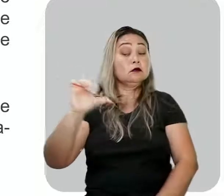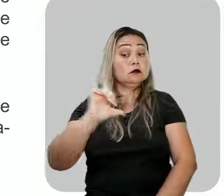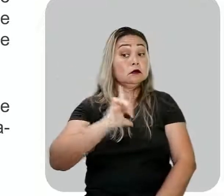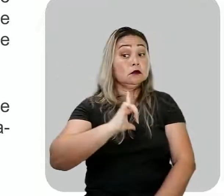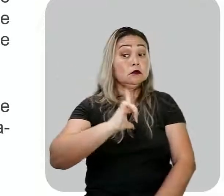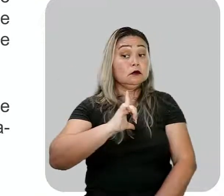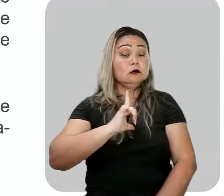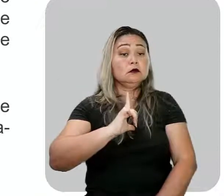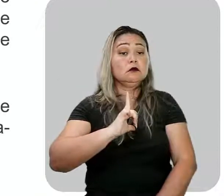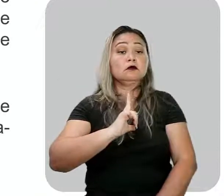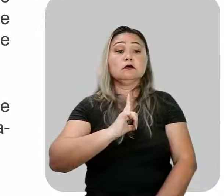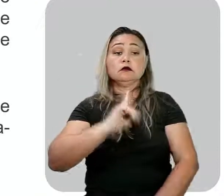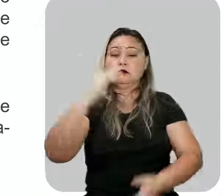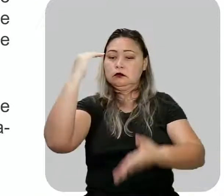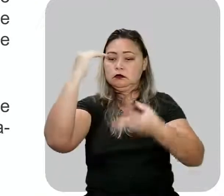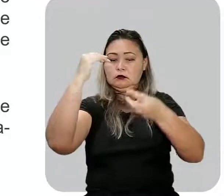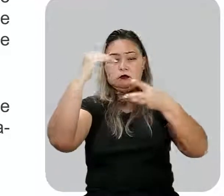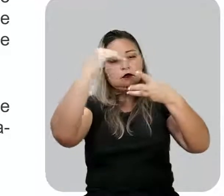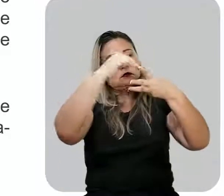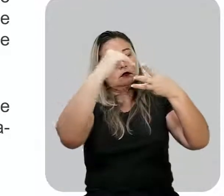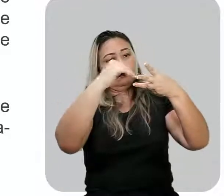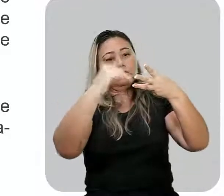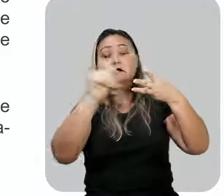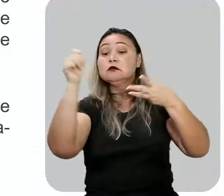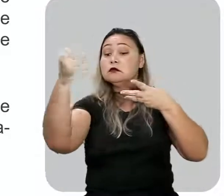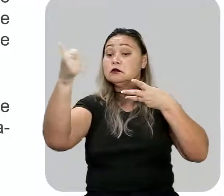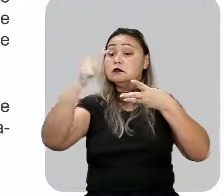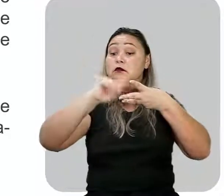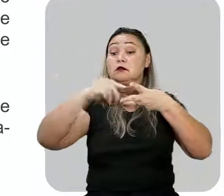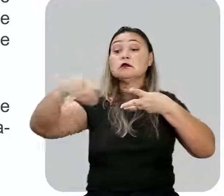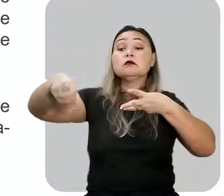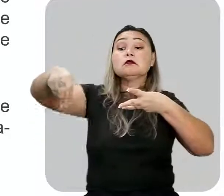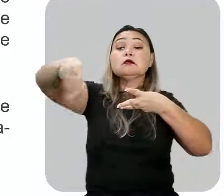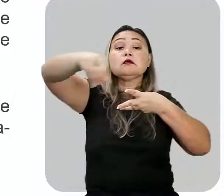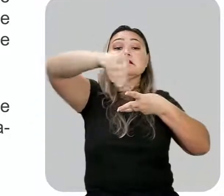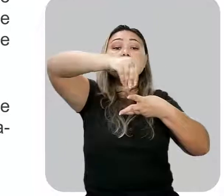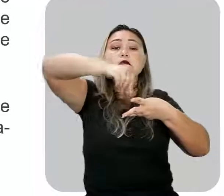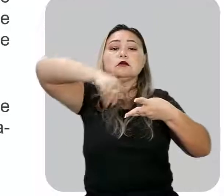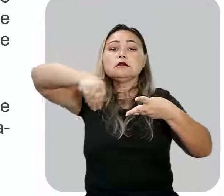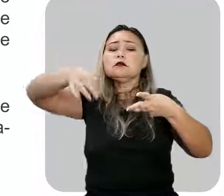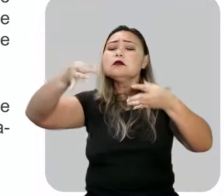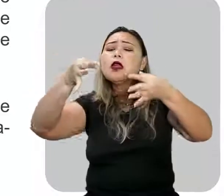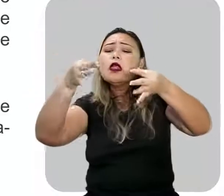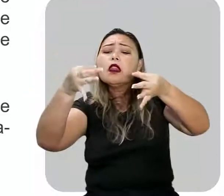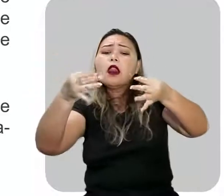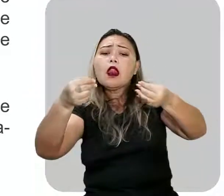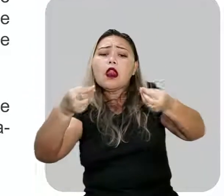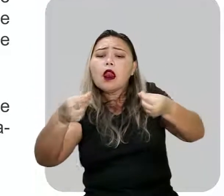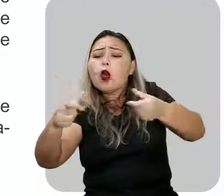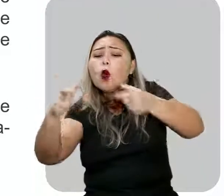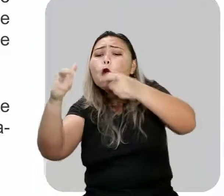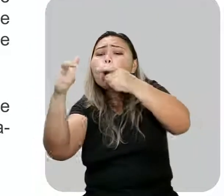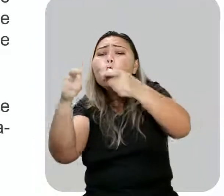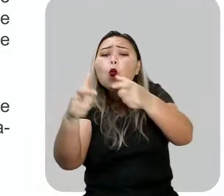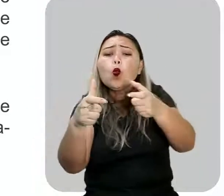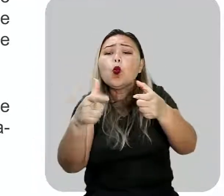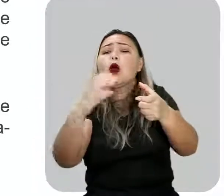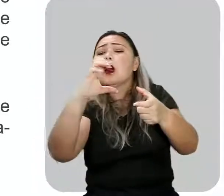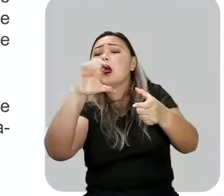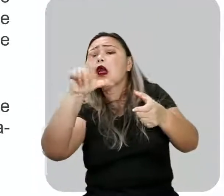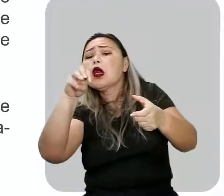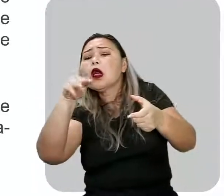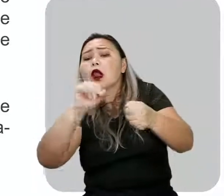tem essa três divisões. A primeira é a terra, né, descrição do ambiente, local,